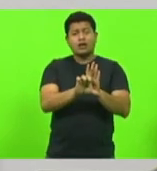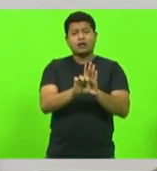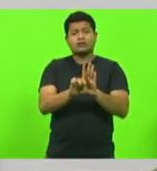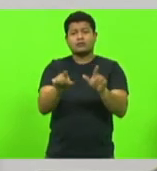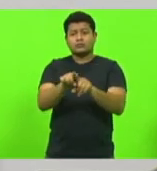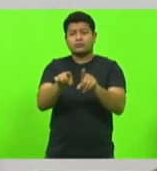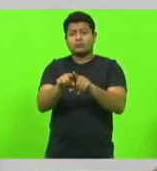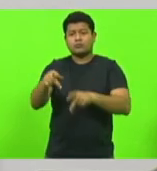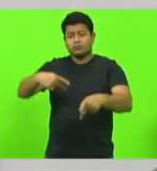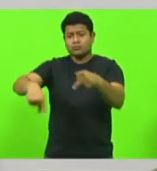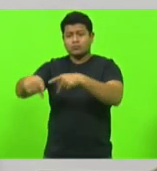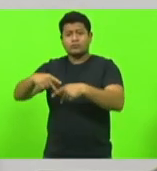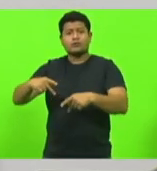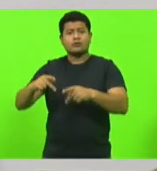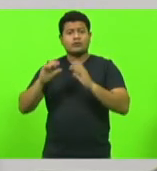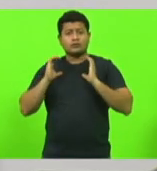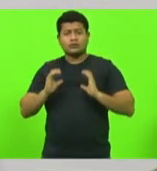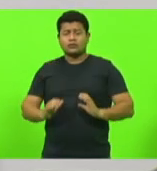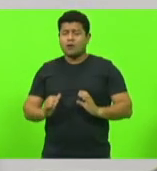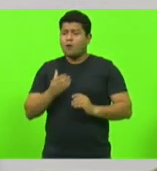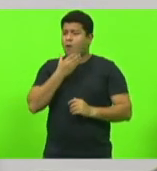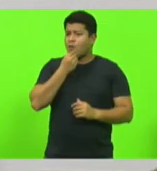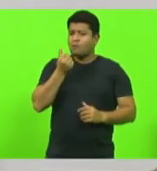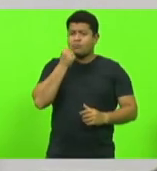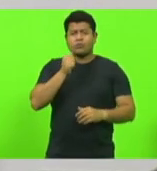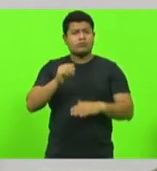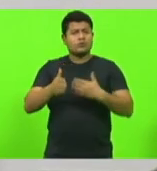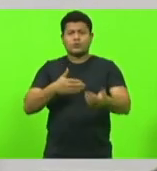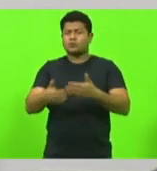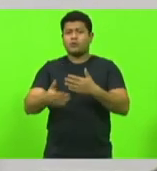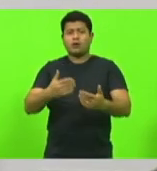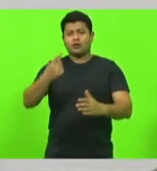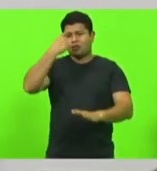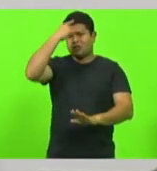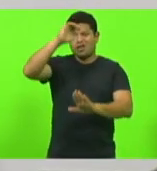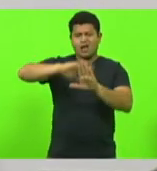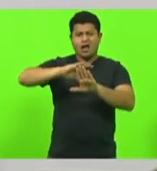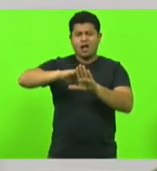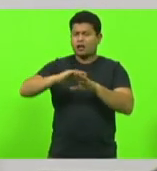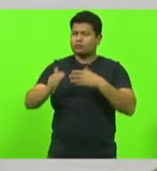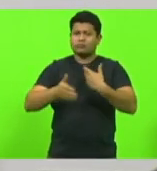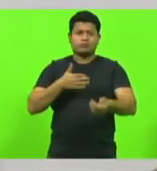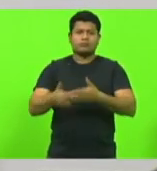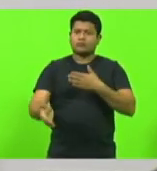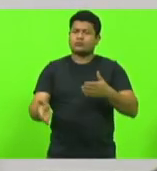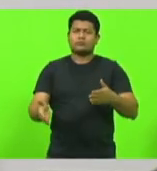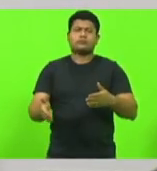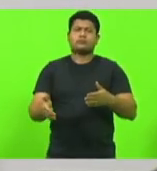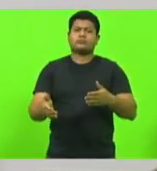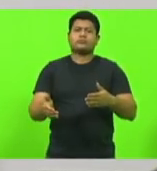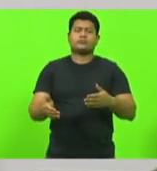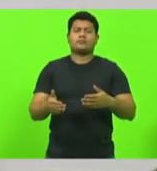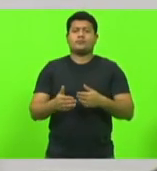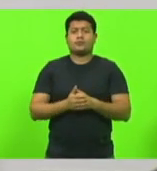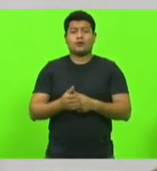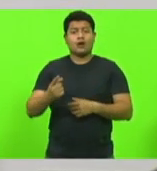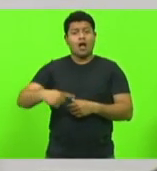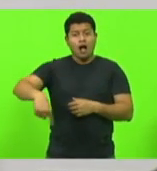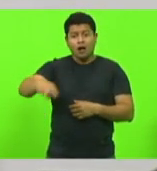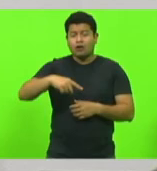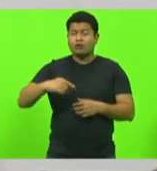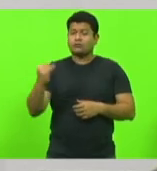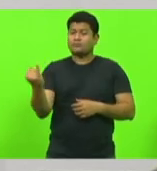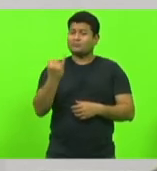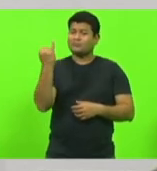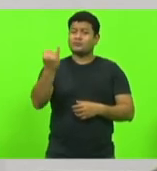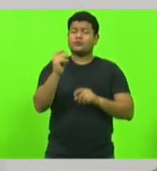independente das questões ideológicas que nos acompanham. Então, é muito importante que cada um de nós, que